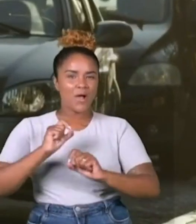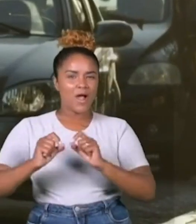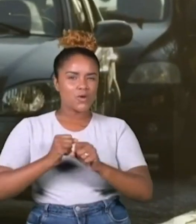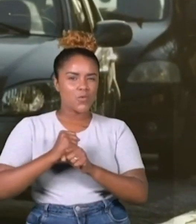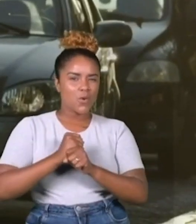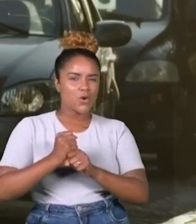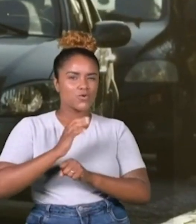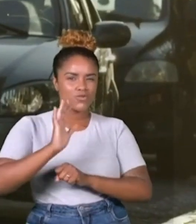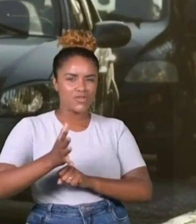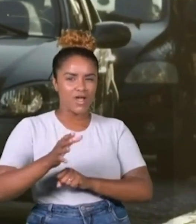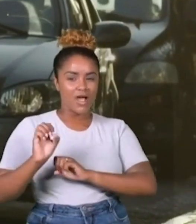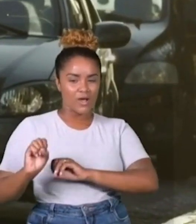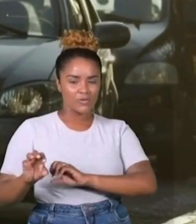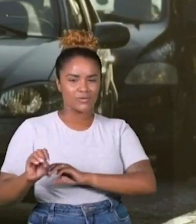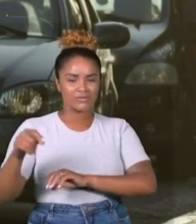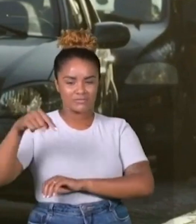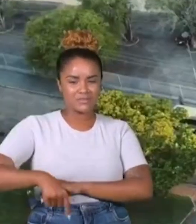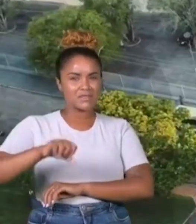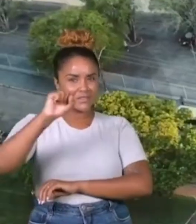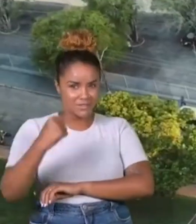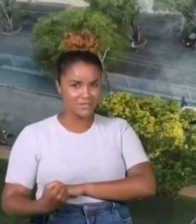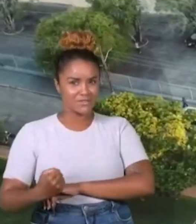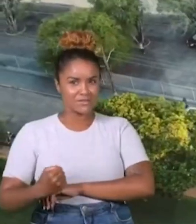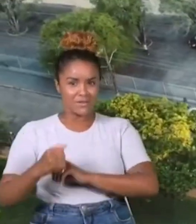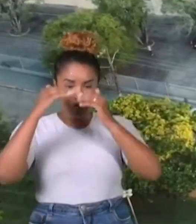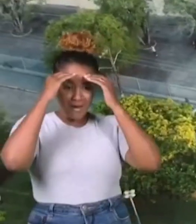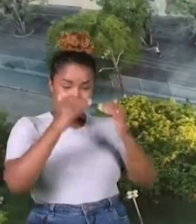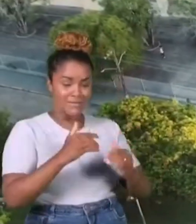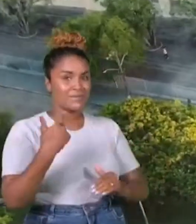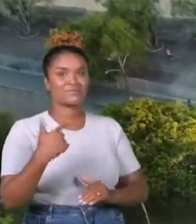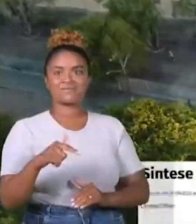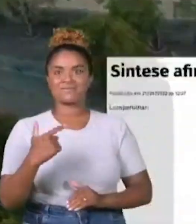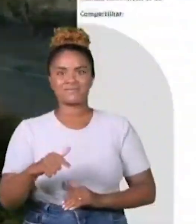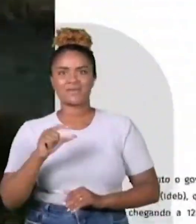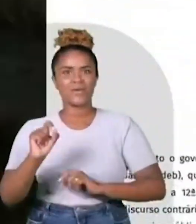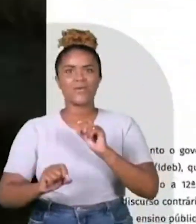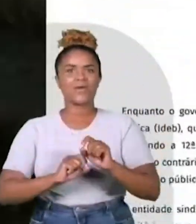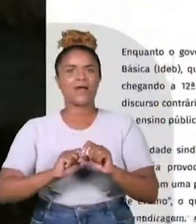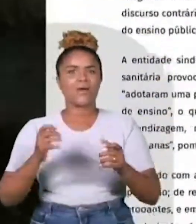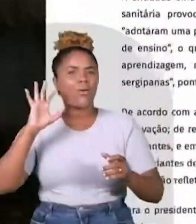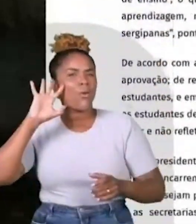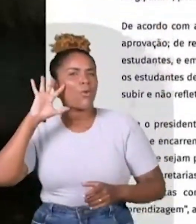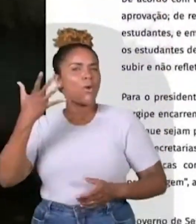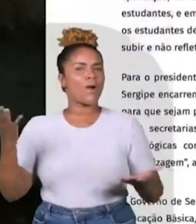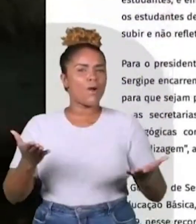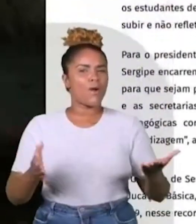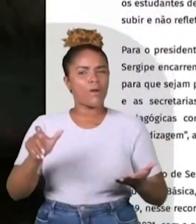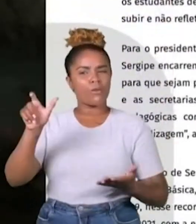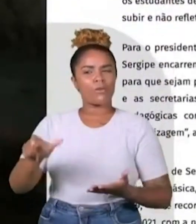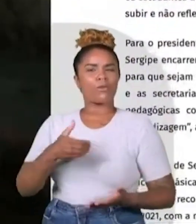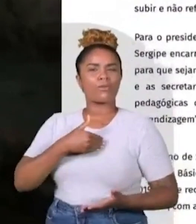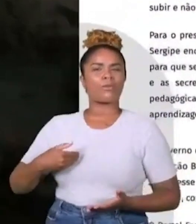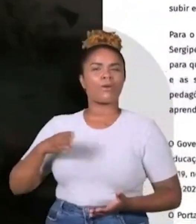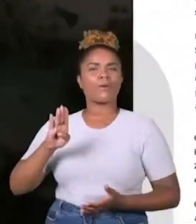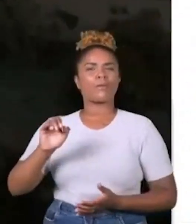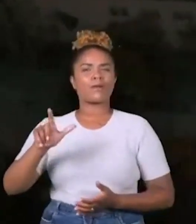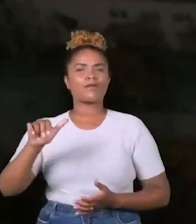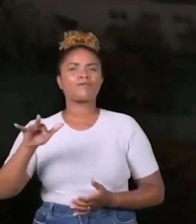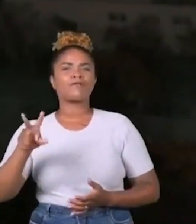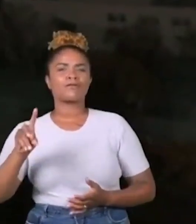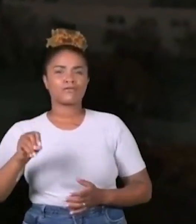Há quatro anos a educação em Sergipe não é respeitada. A última manobra do governo Belivaldo foi